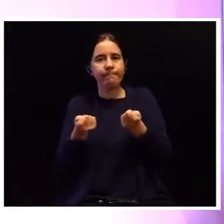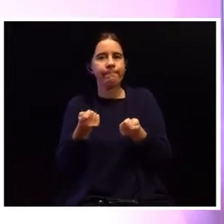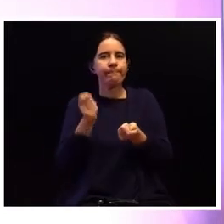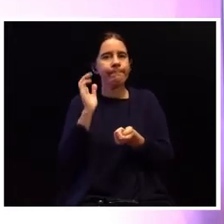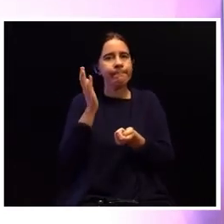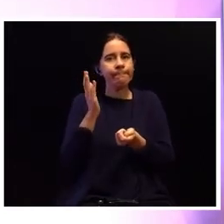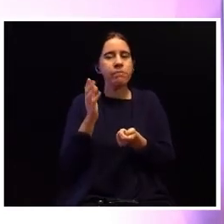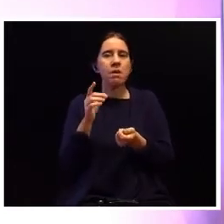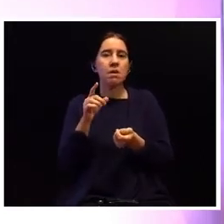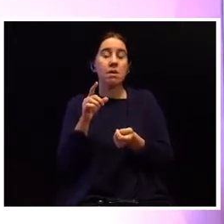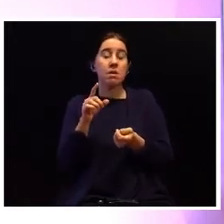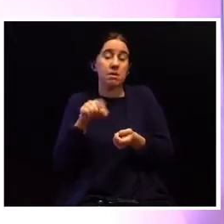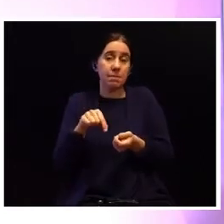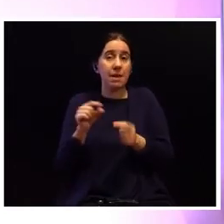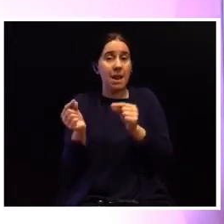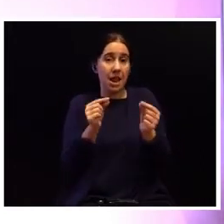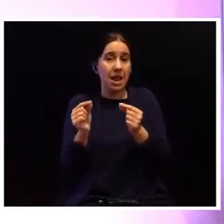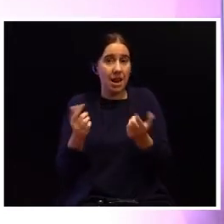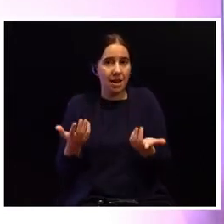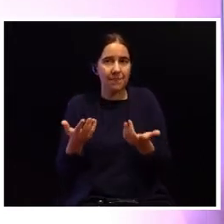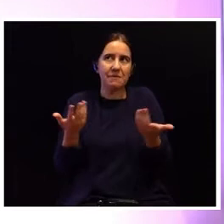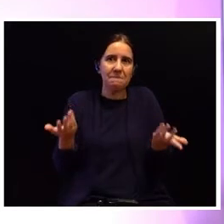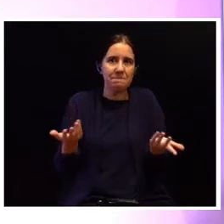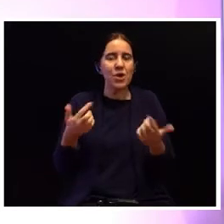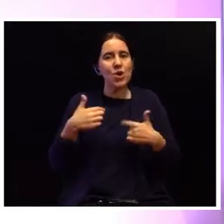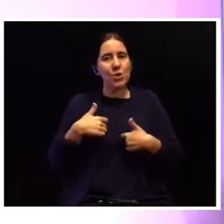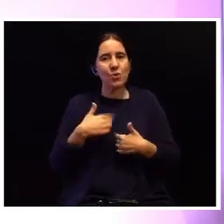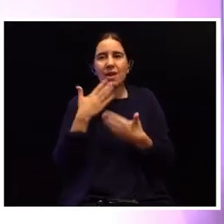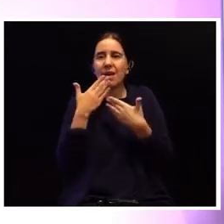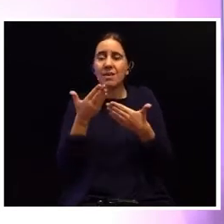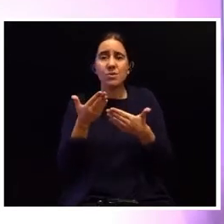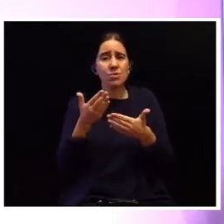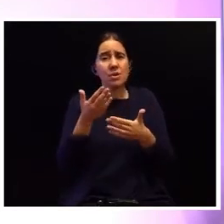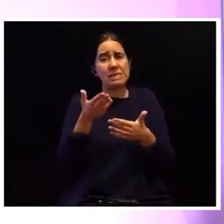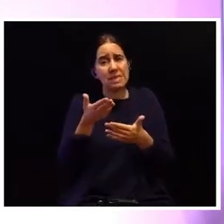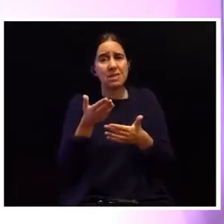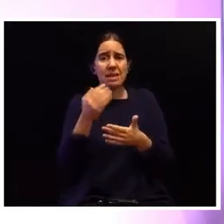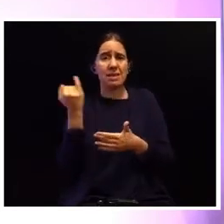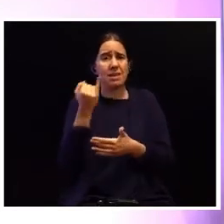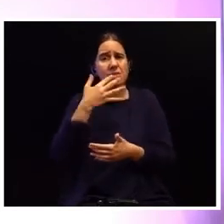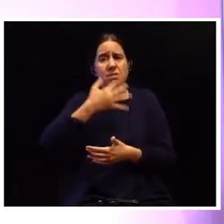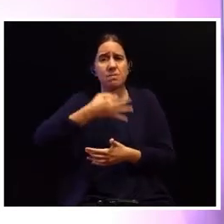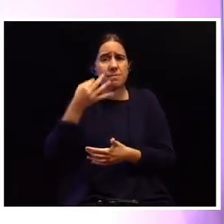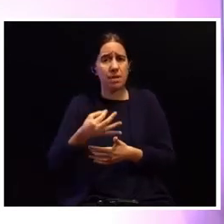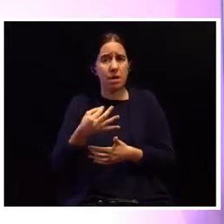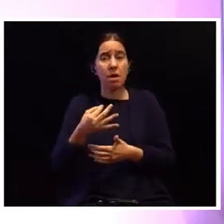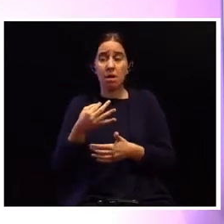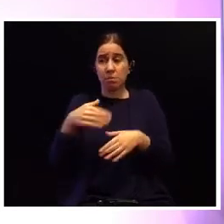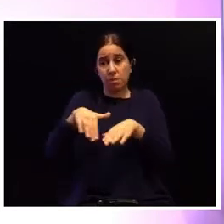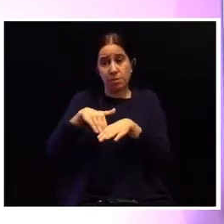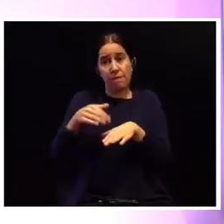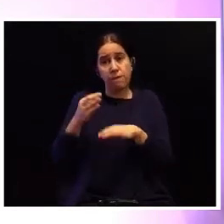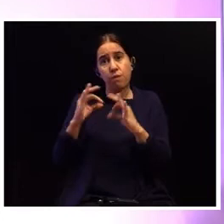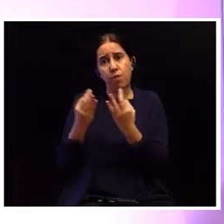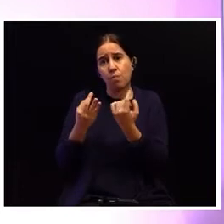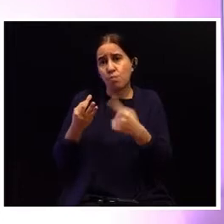e nos debates. Enfim, eu agradeço a todas estas entidades, não apenas pela participação no